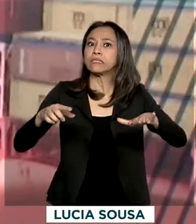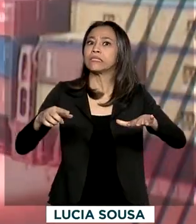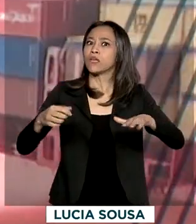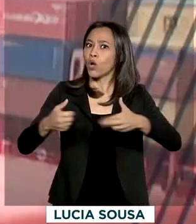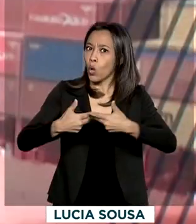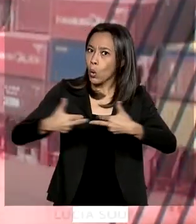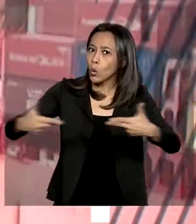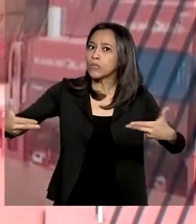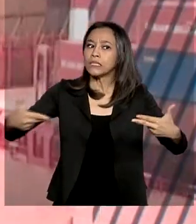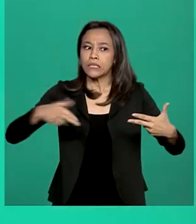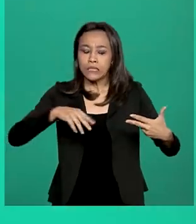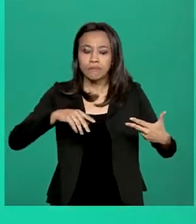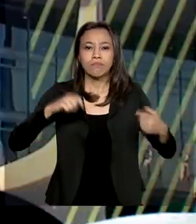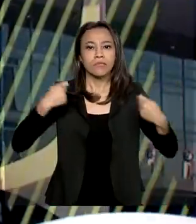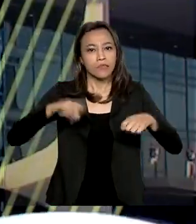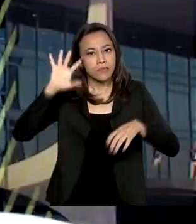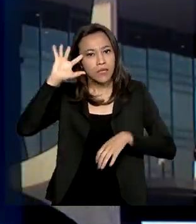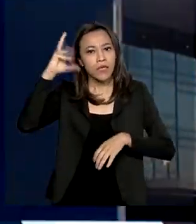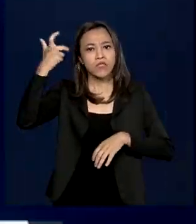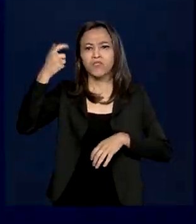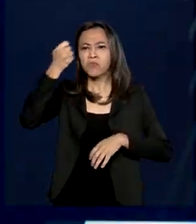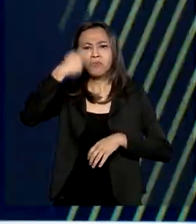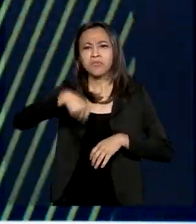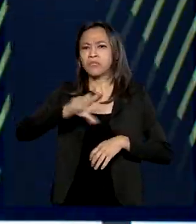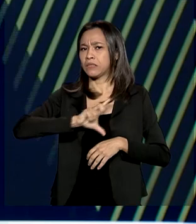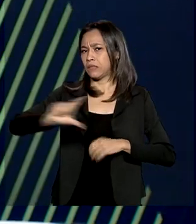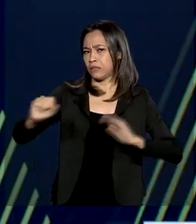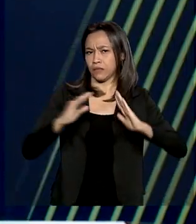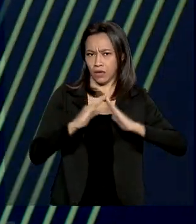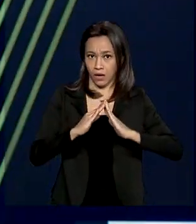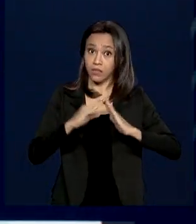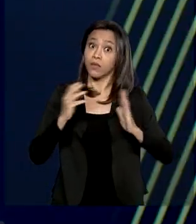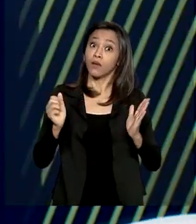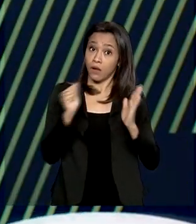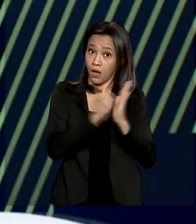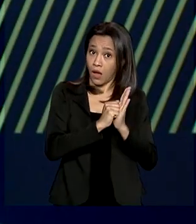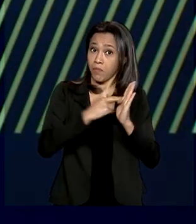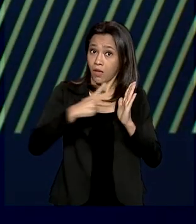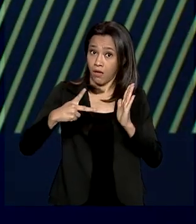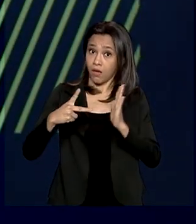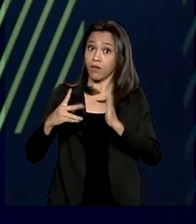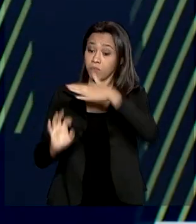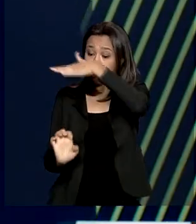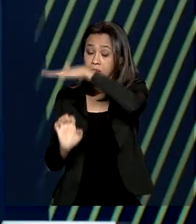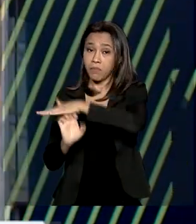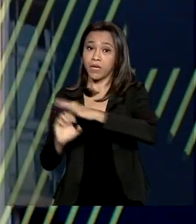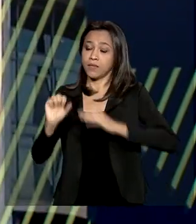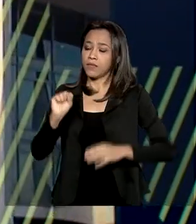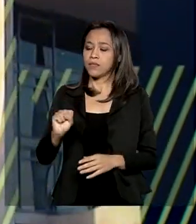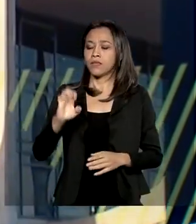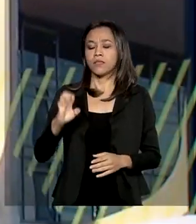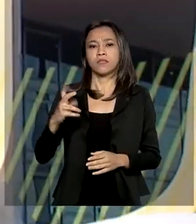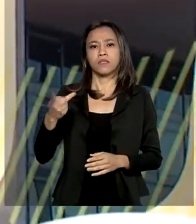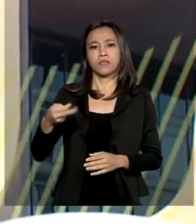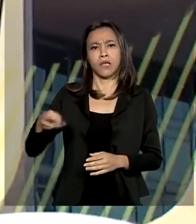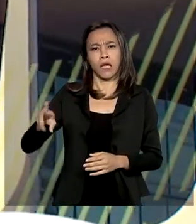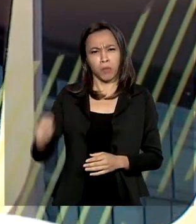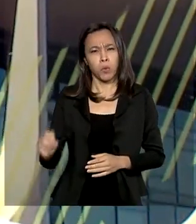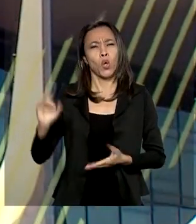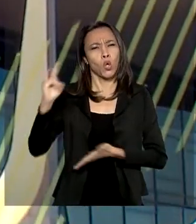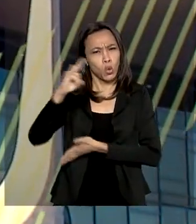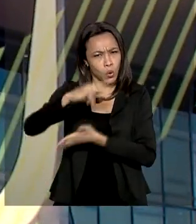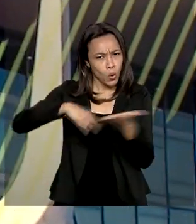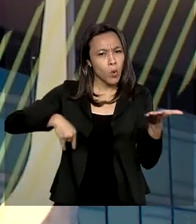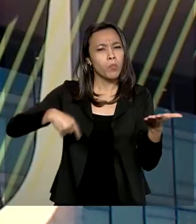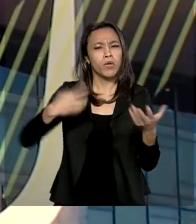precisam ser resolvidas sem sair de casa. E um aplicativo desenvolvido pelo Serpro valida os documentos de veículos